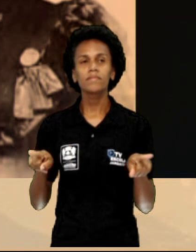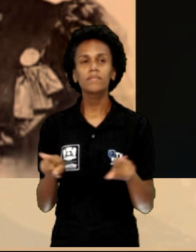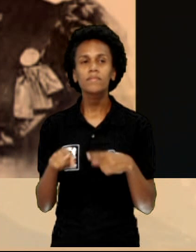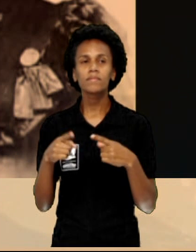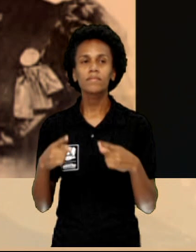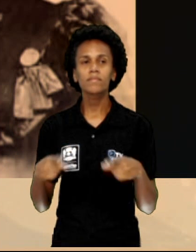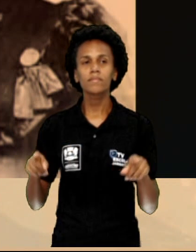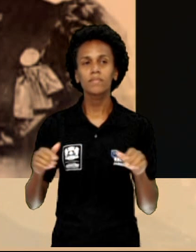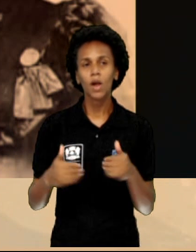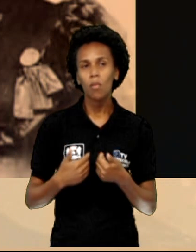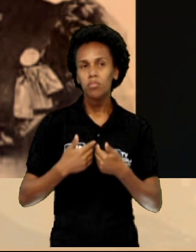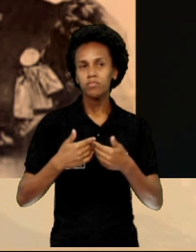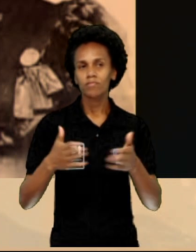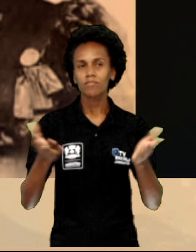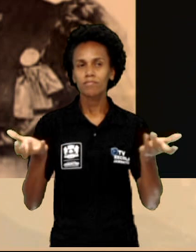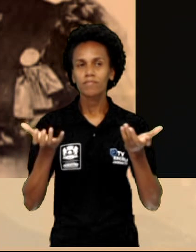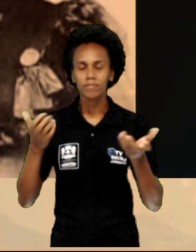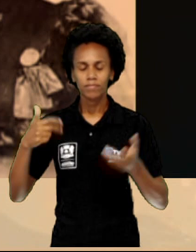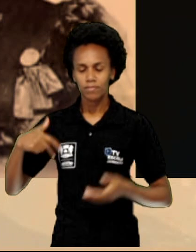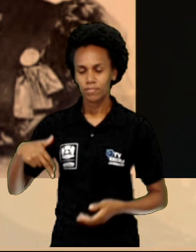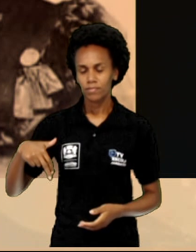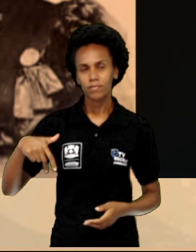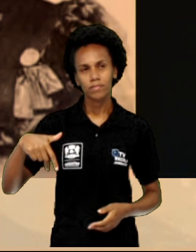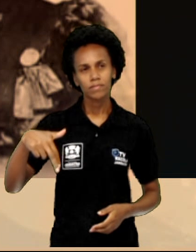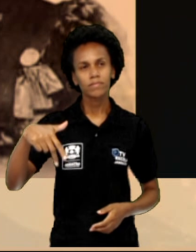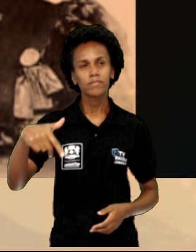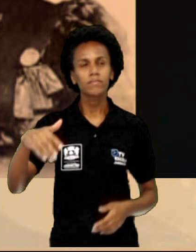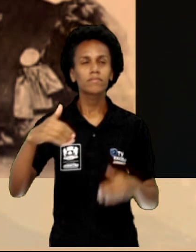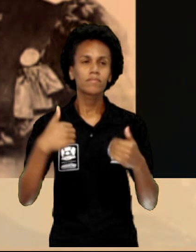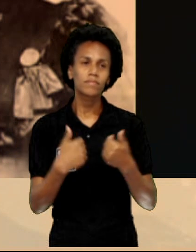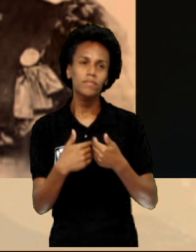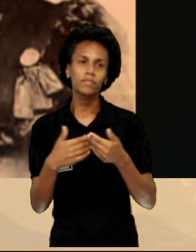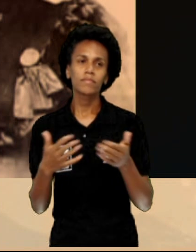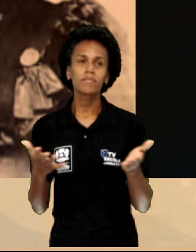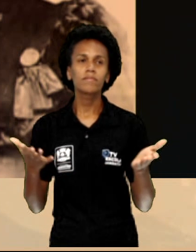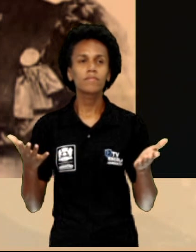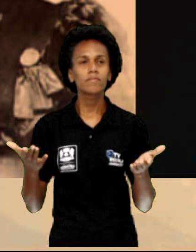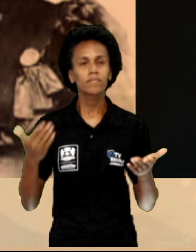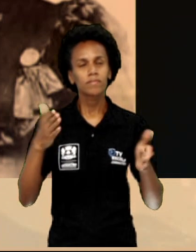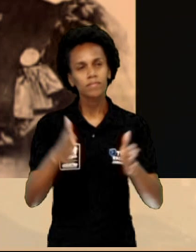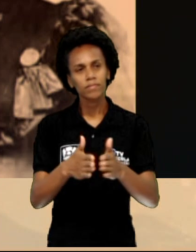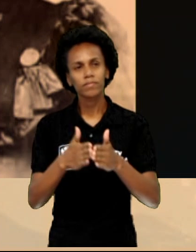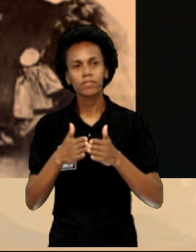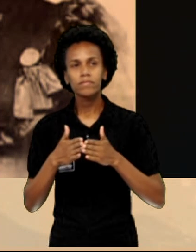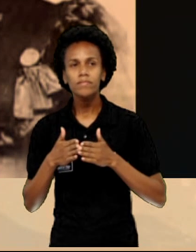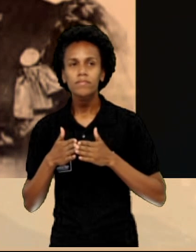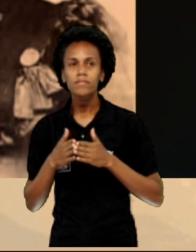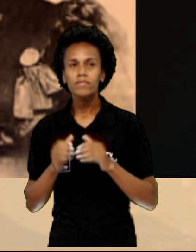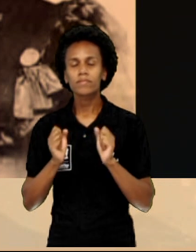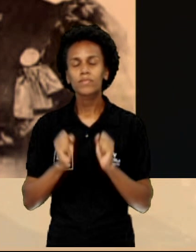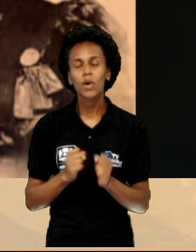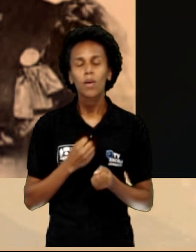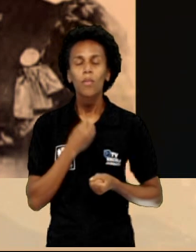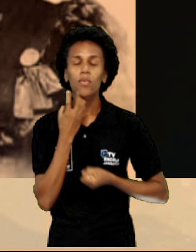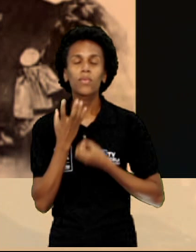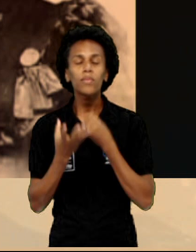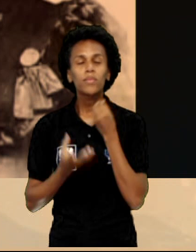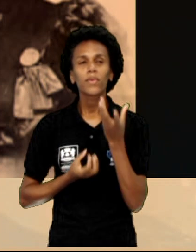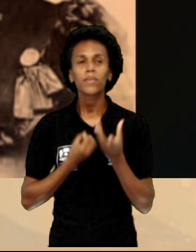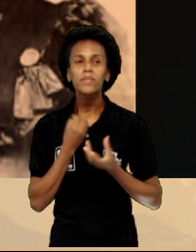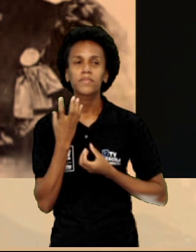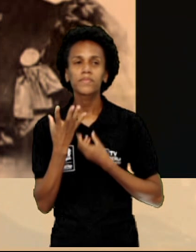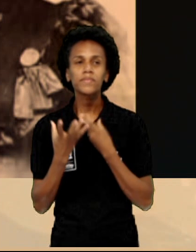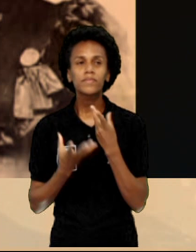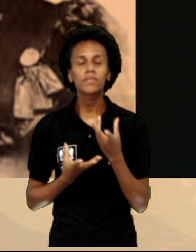Abre Alas, que eu quero passar, peço licença pra poder desamassar. A